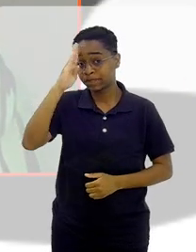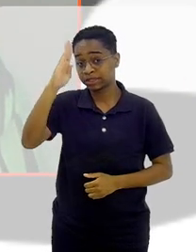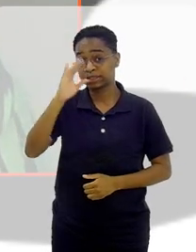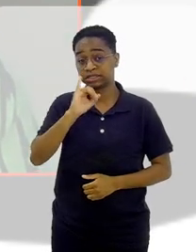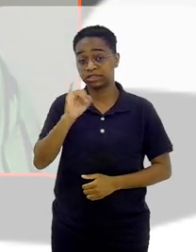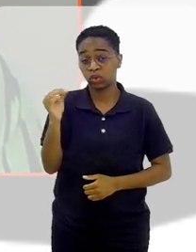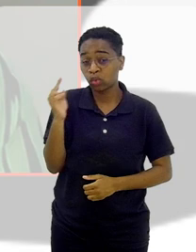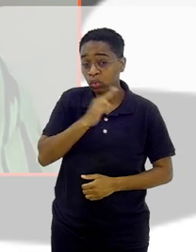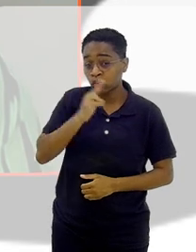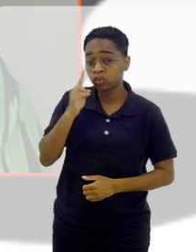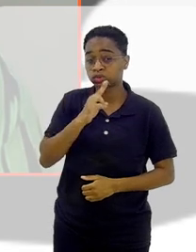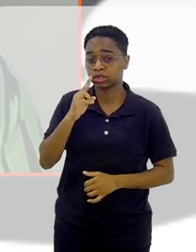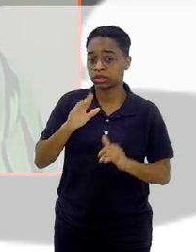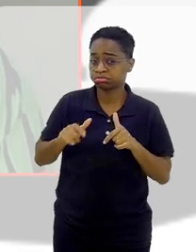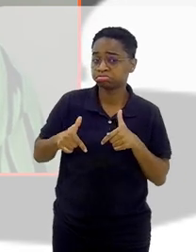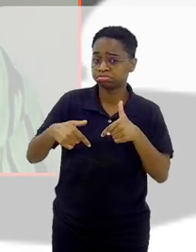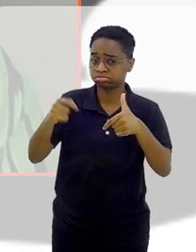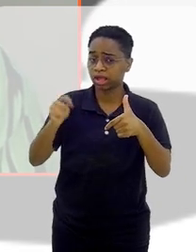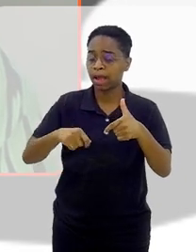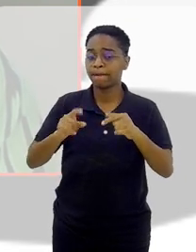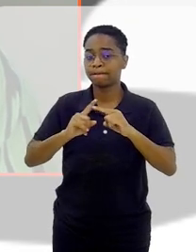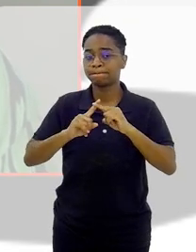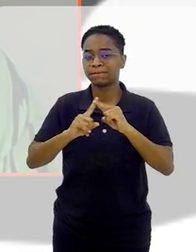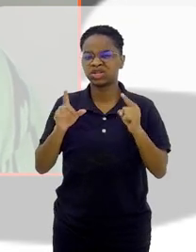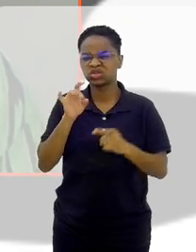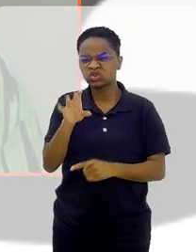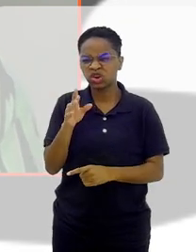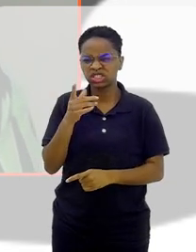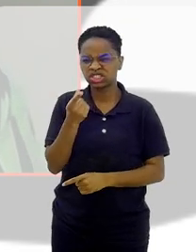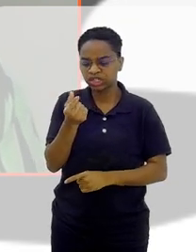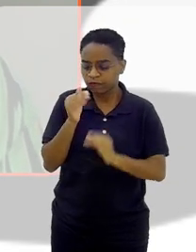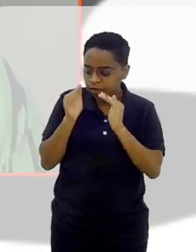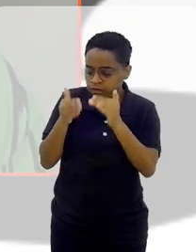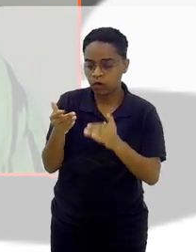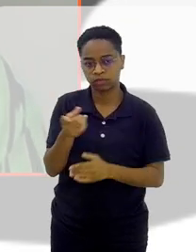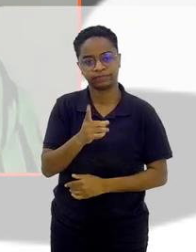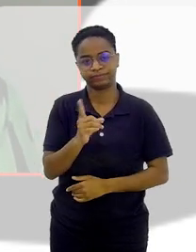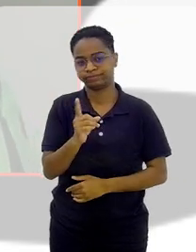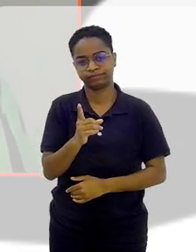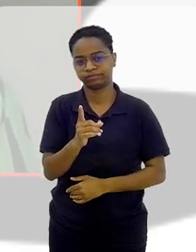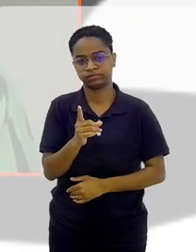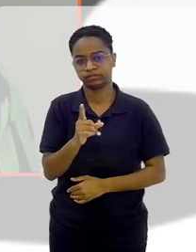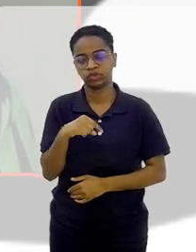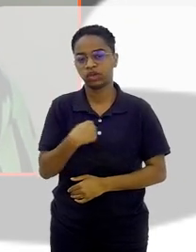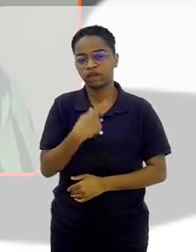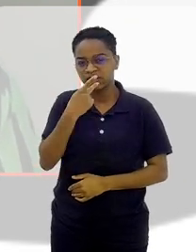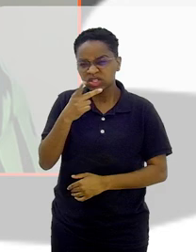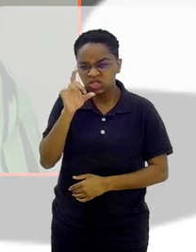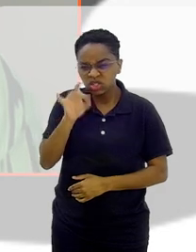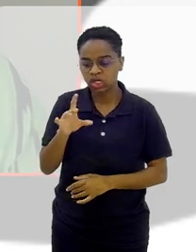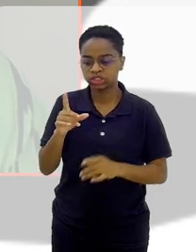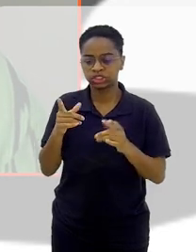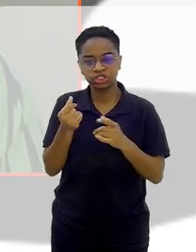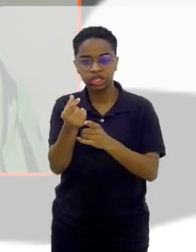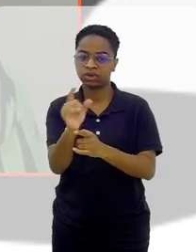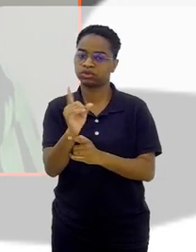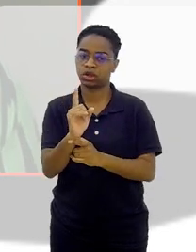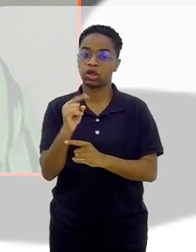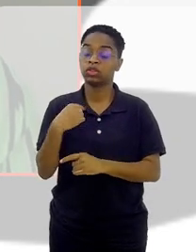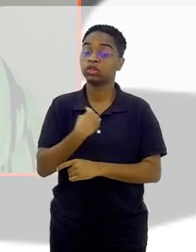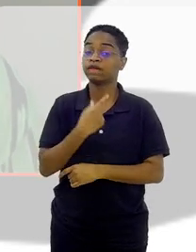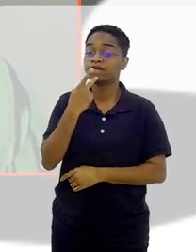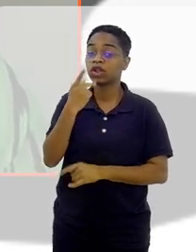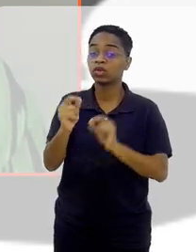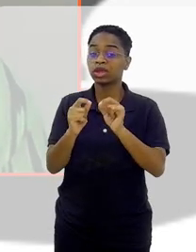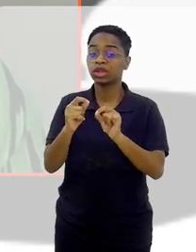de emergência, né? Mas não é só dinheiro, não é só sobre dinheiro que a gente está falando, a gente está falando sobre uma